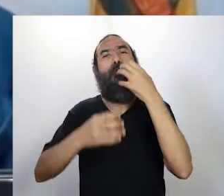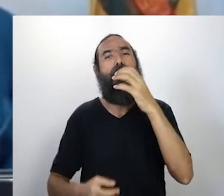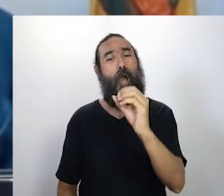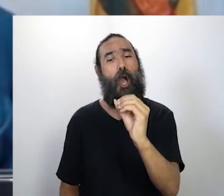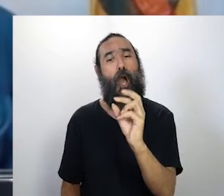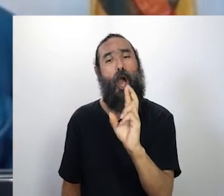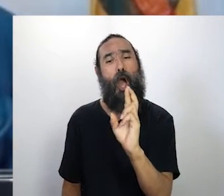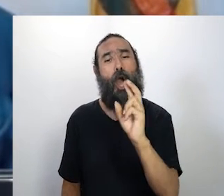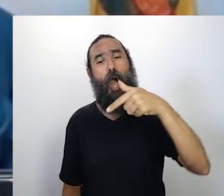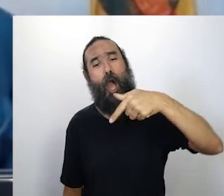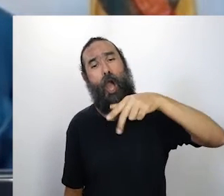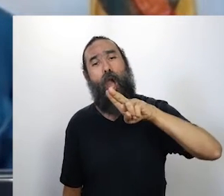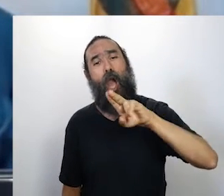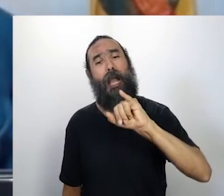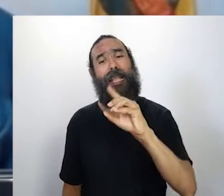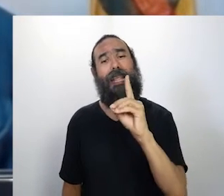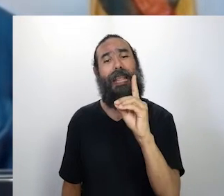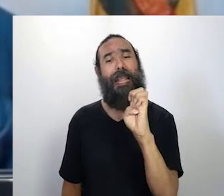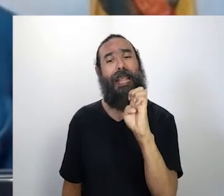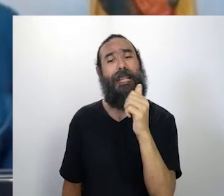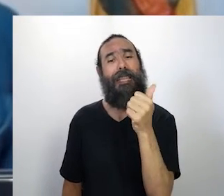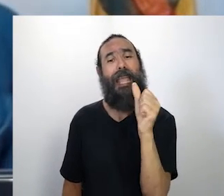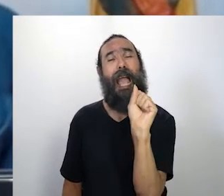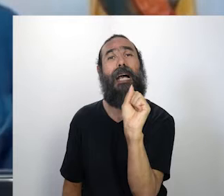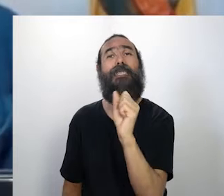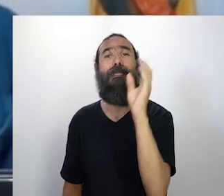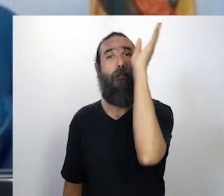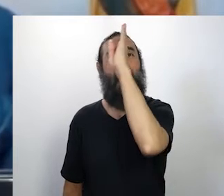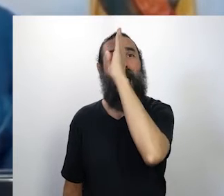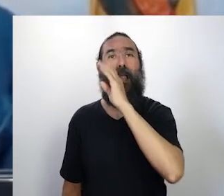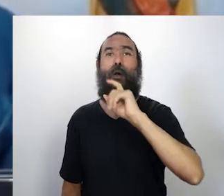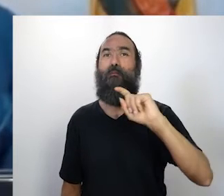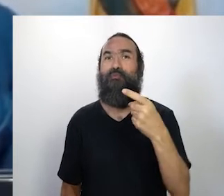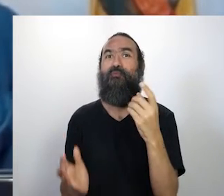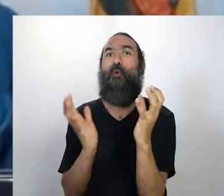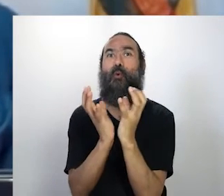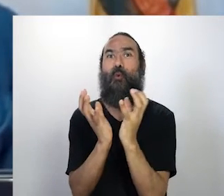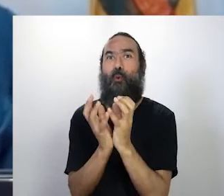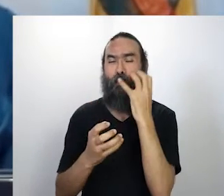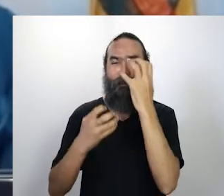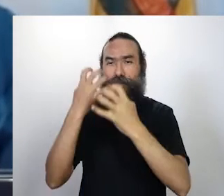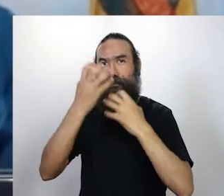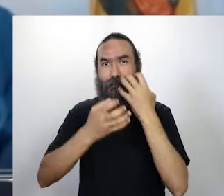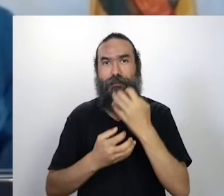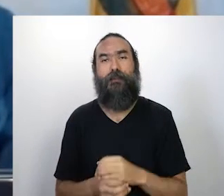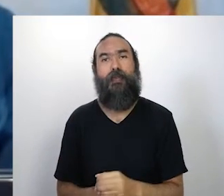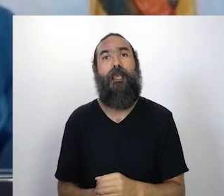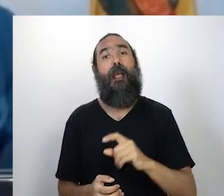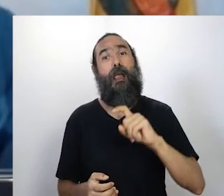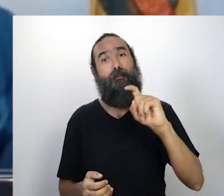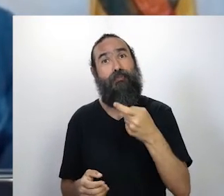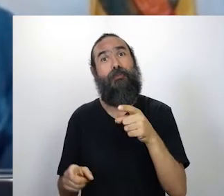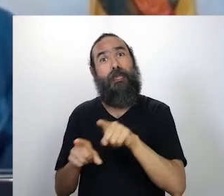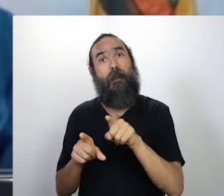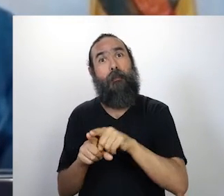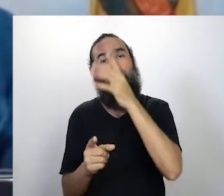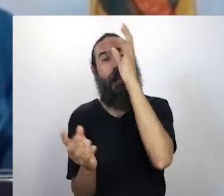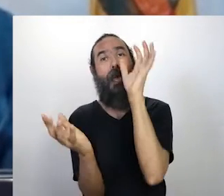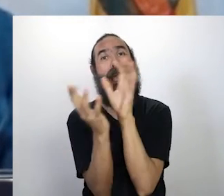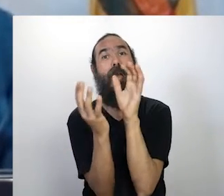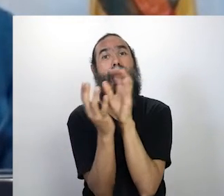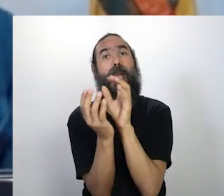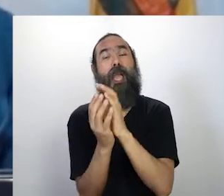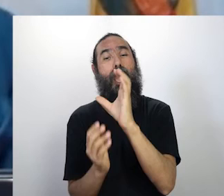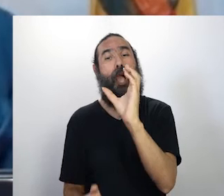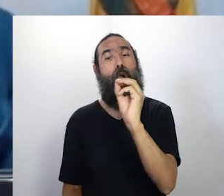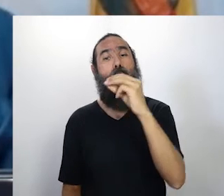Brasil, banda de Itamar Assunção, São Paulo, foi fundadora e integrante do grupo Comadre Florzinha em Recife, integrante e fundadora da